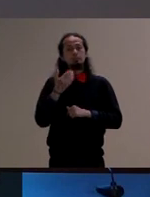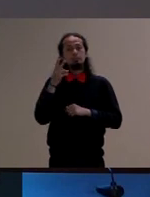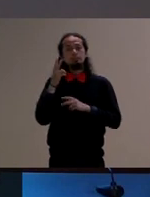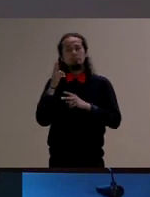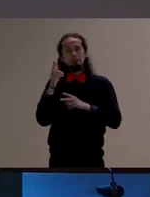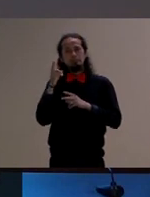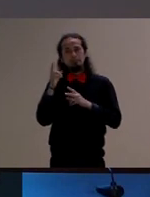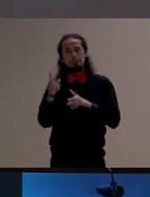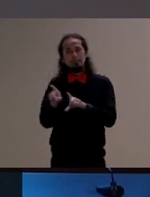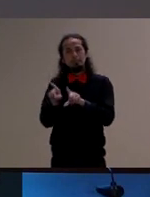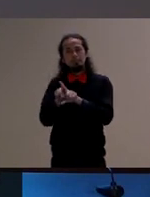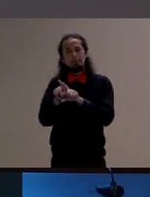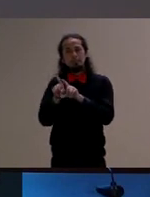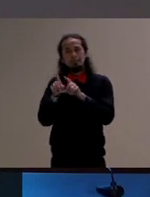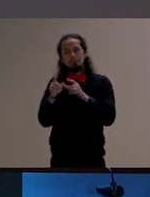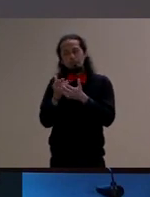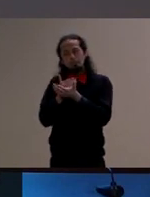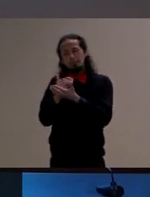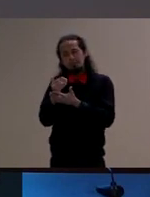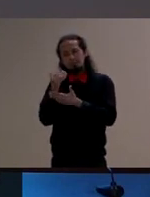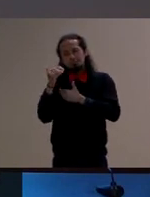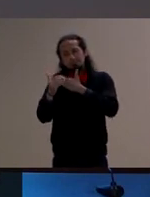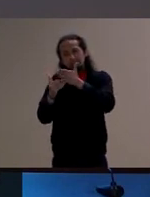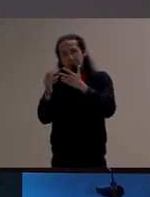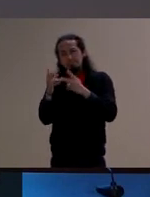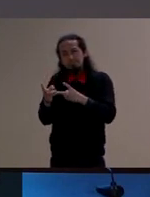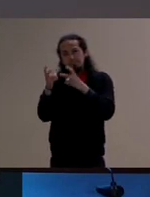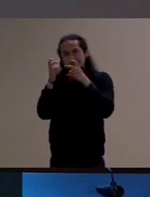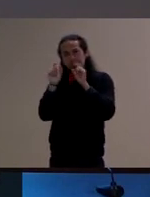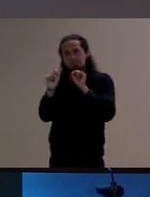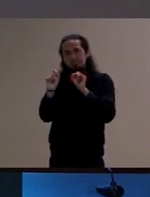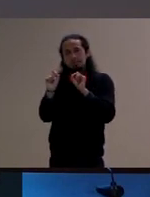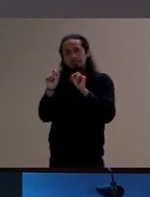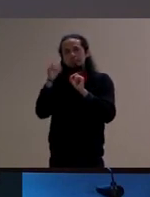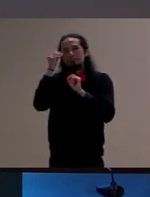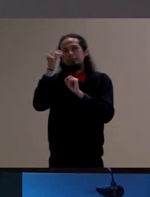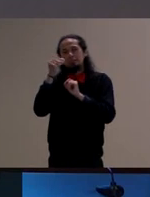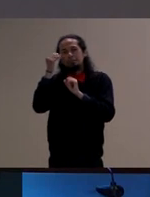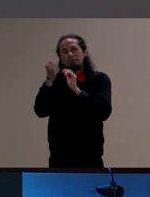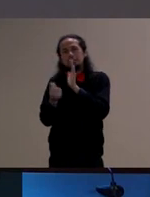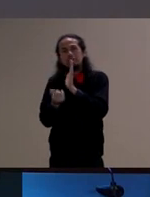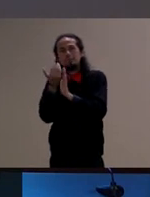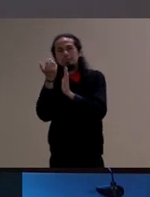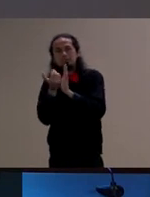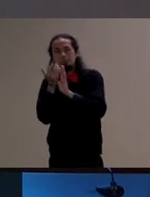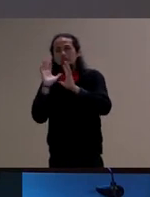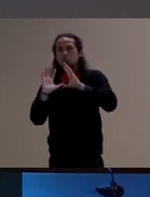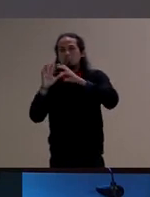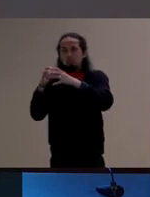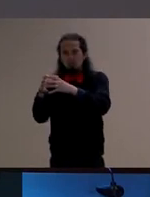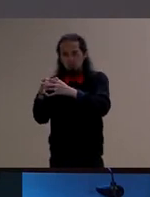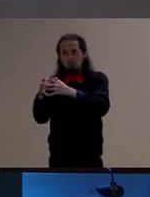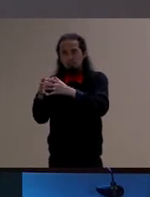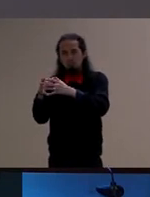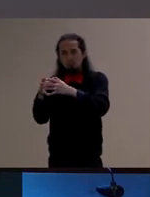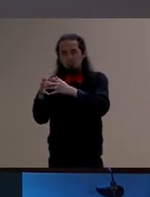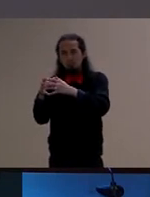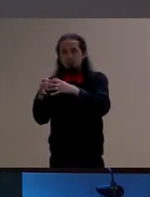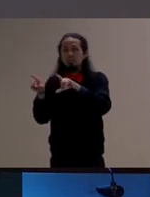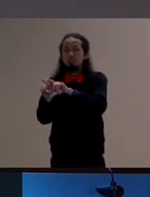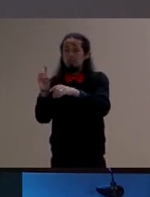experiência que é produzida na e pela coletividade nessa interação com o outro